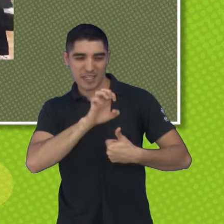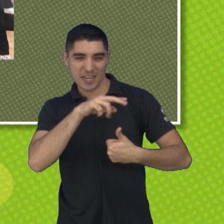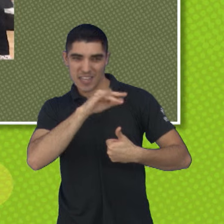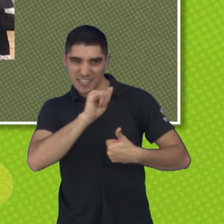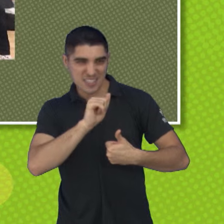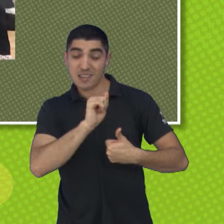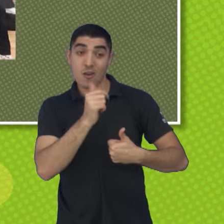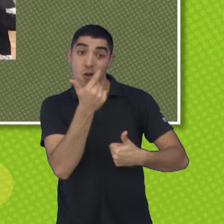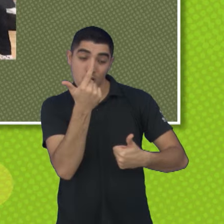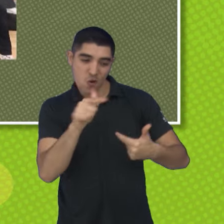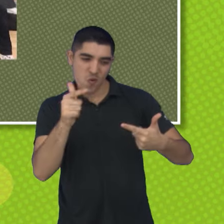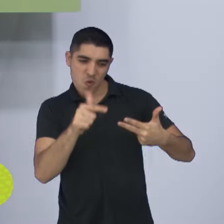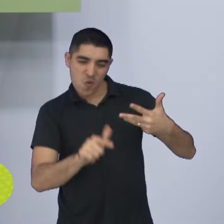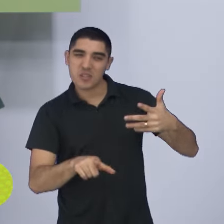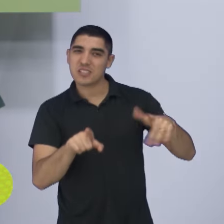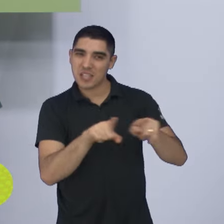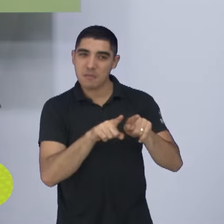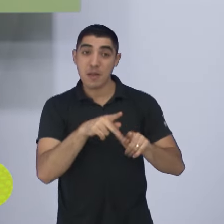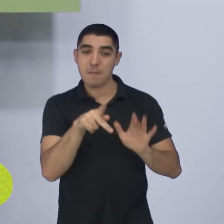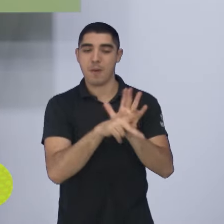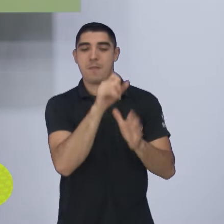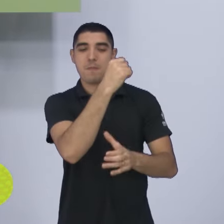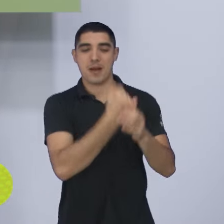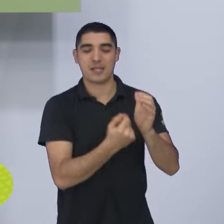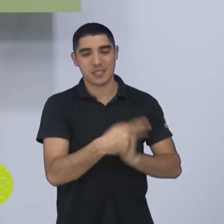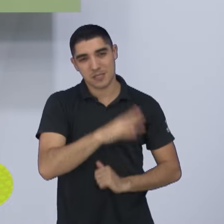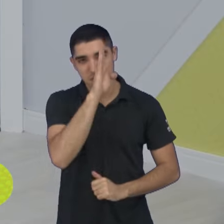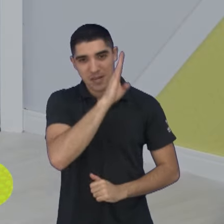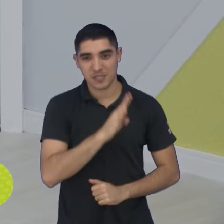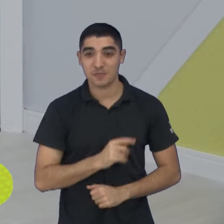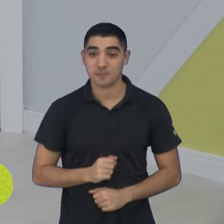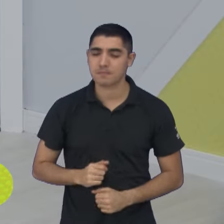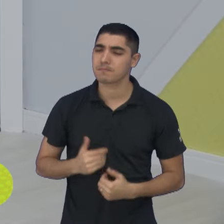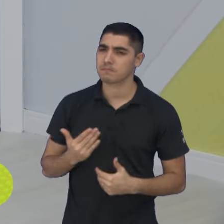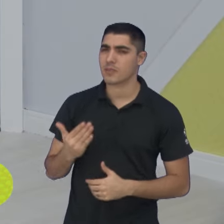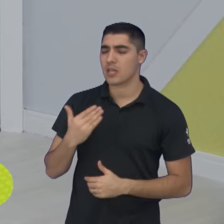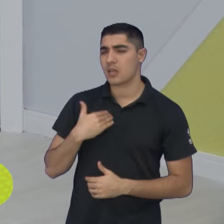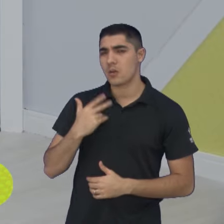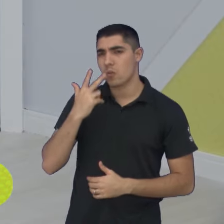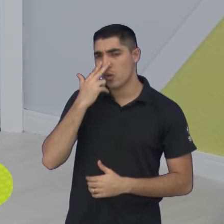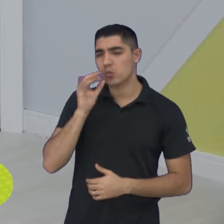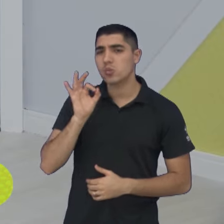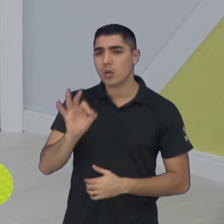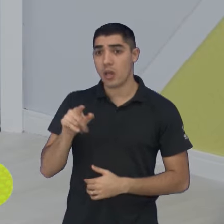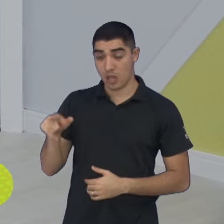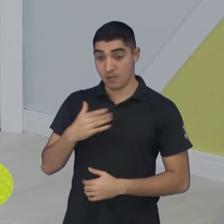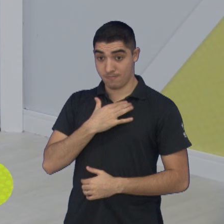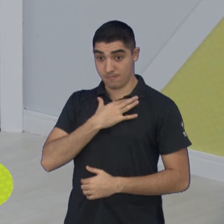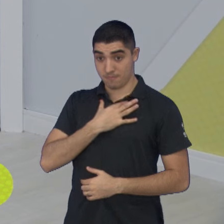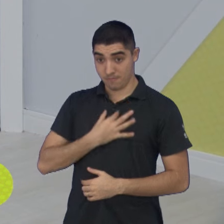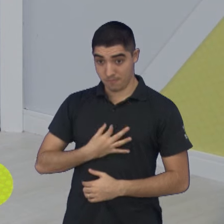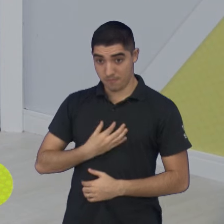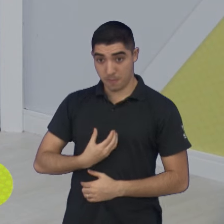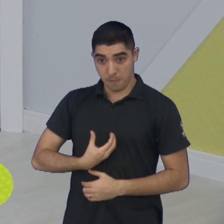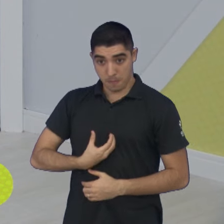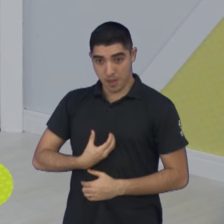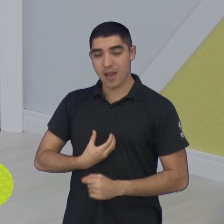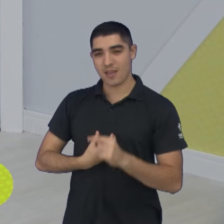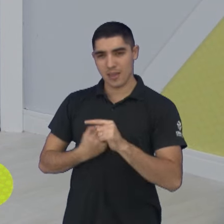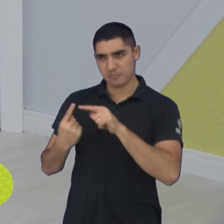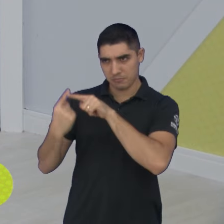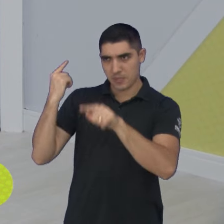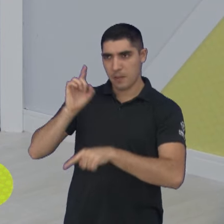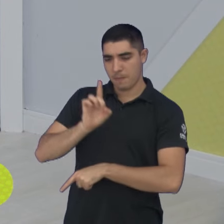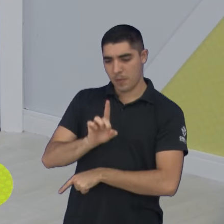Paula, enfim. As rainhas do basquete brasileiro de novo enquadra. Se não estou enganado, esta medalha, essa conquista do basquete brasileiro em